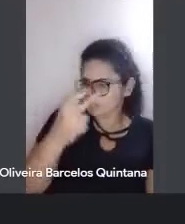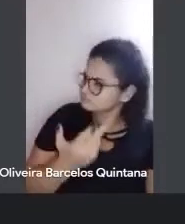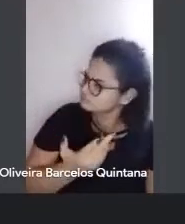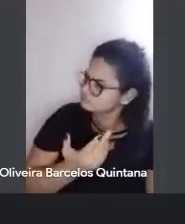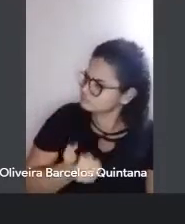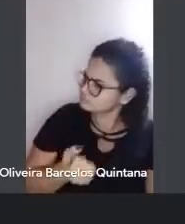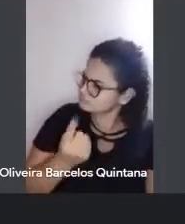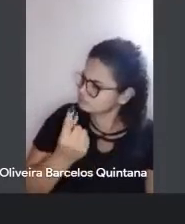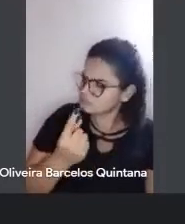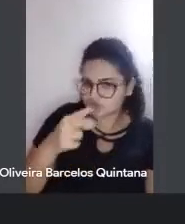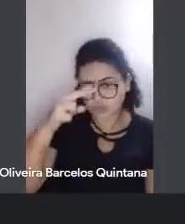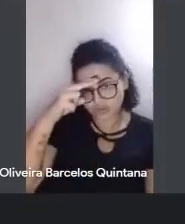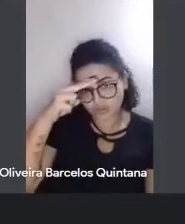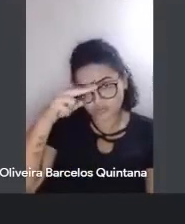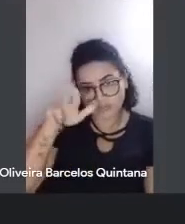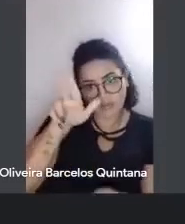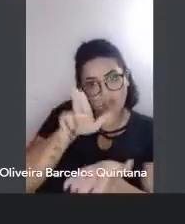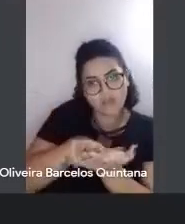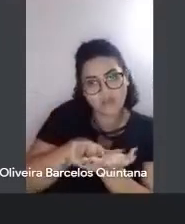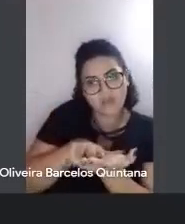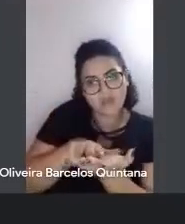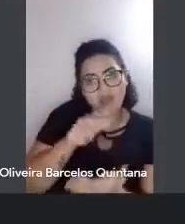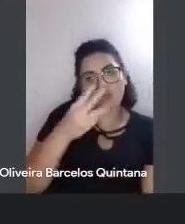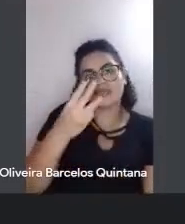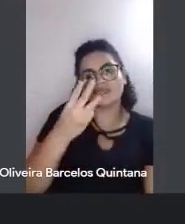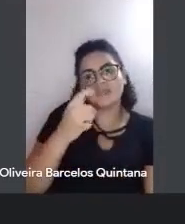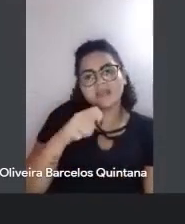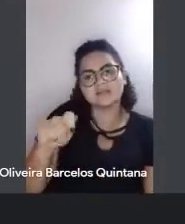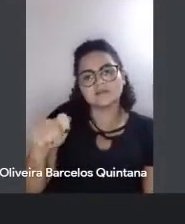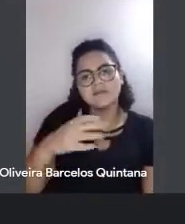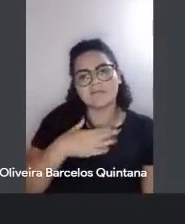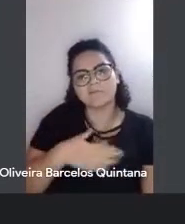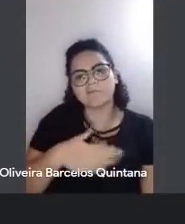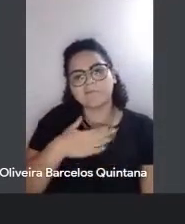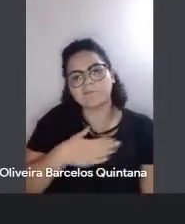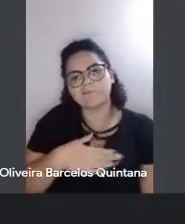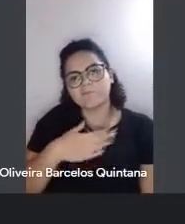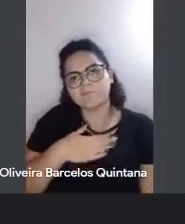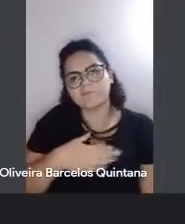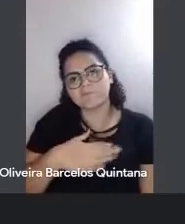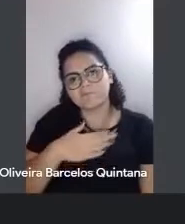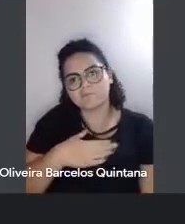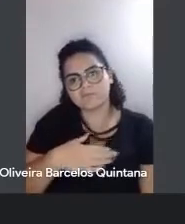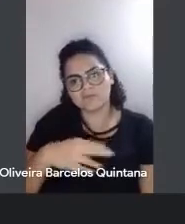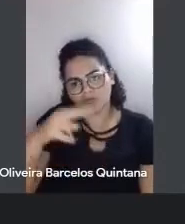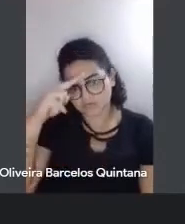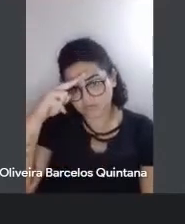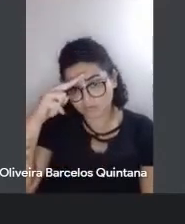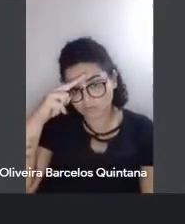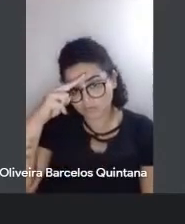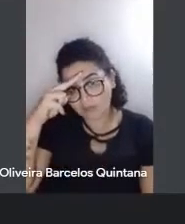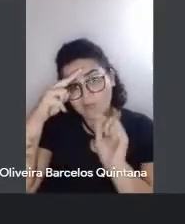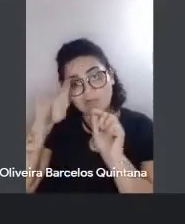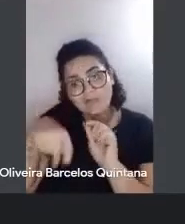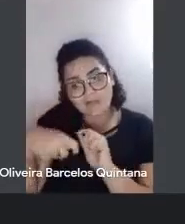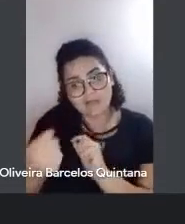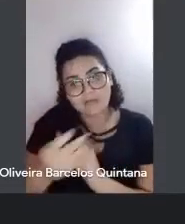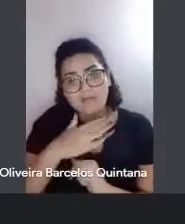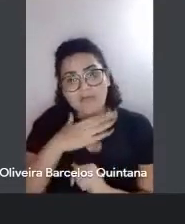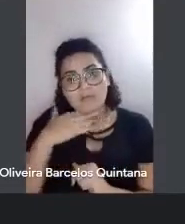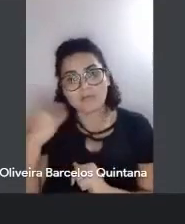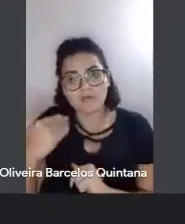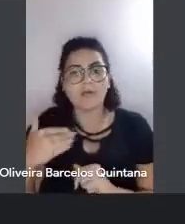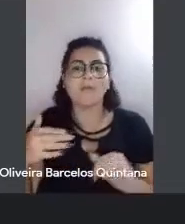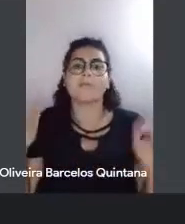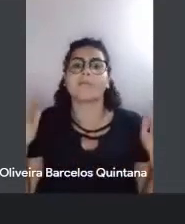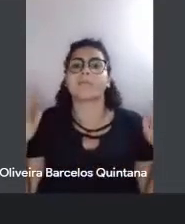descansava há três meses, aí só que a gente, só que o soldado estava morto, com os braços abertos.